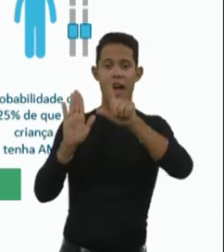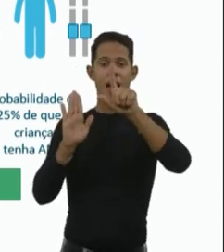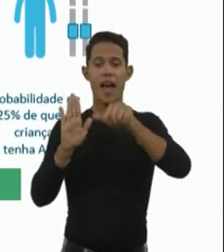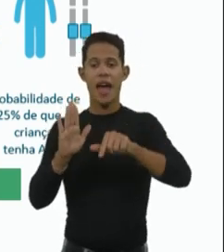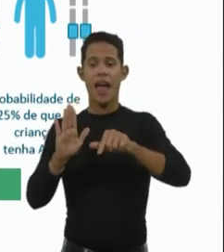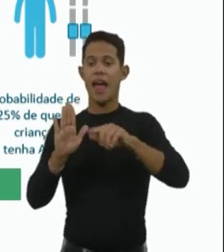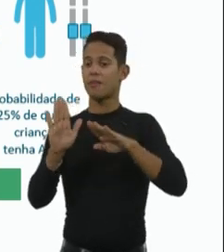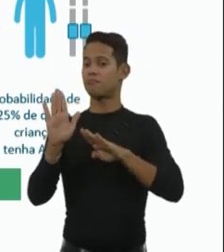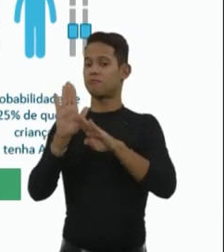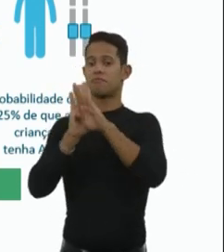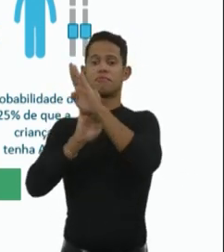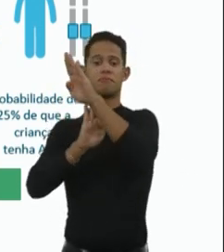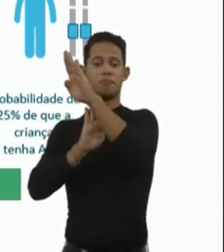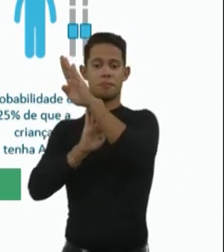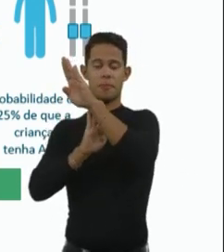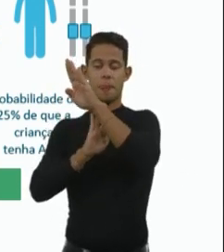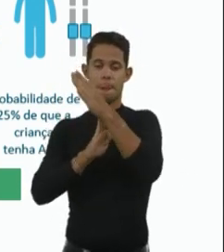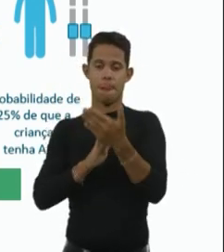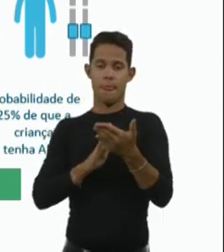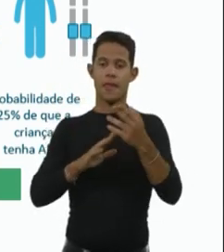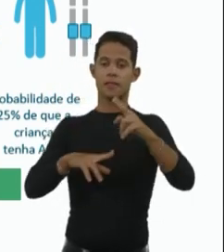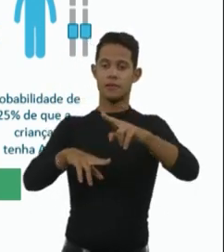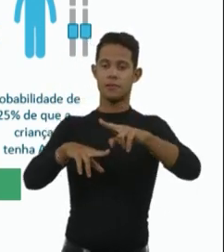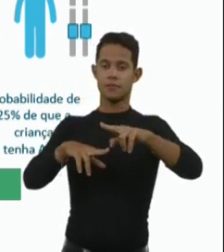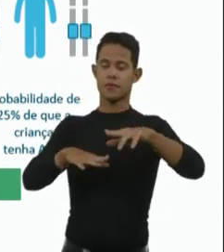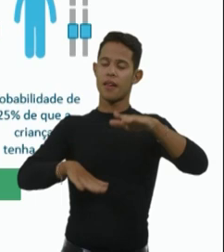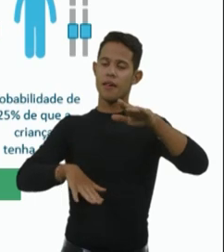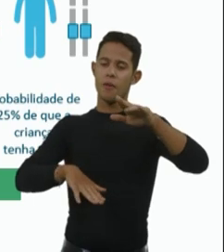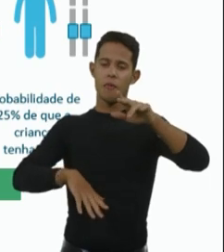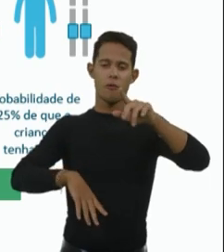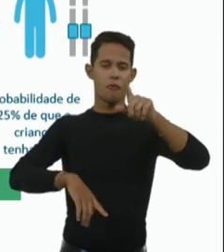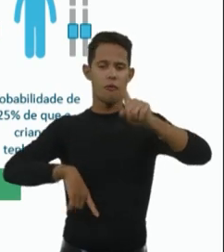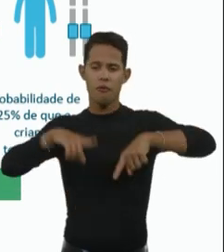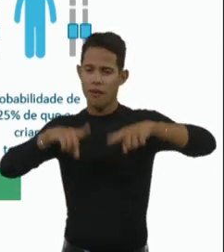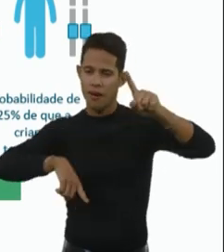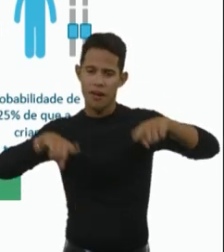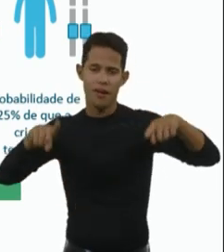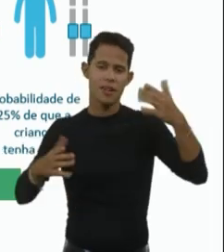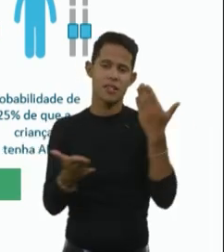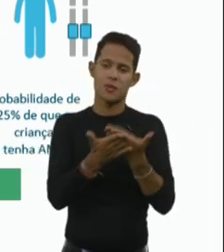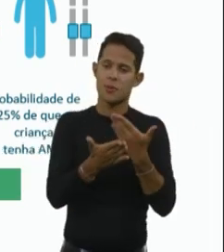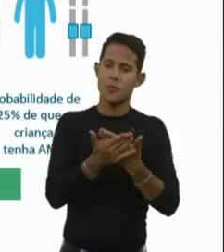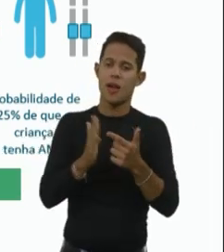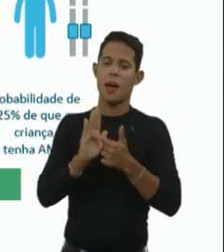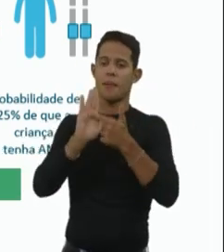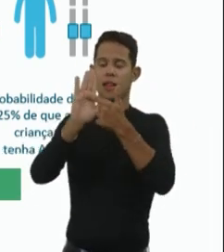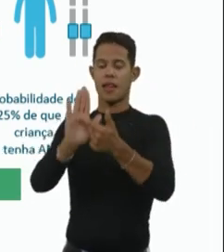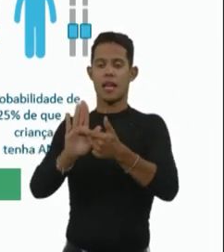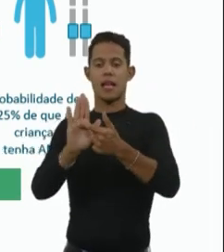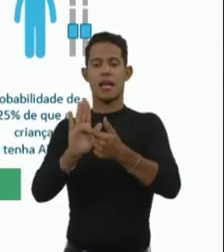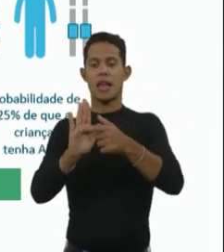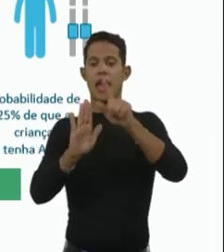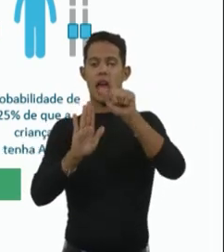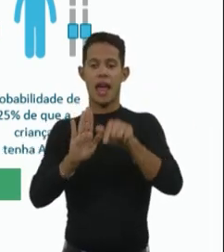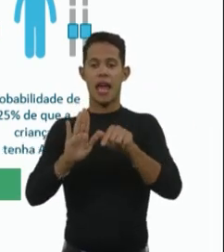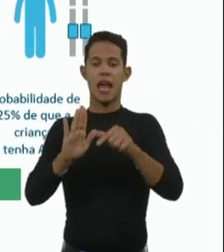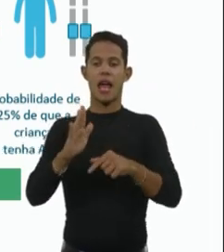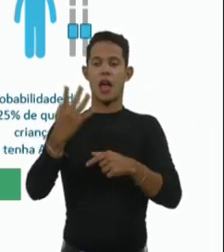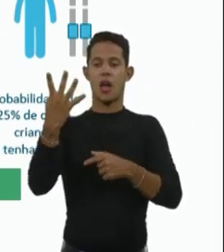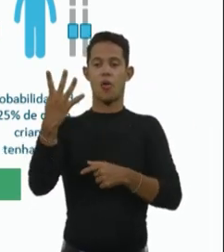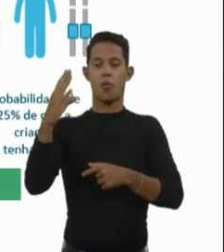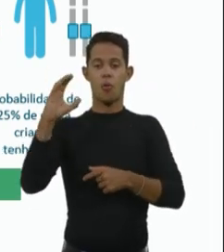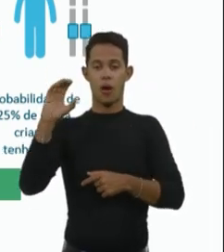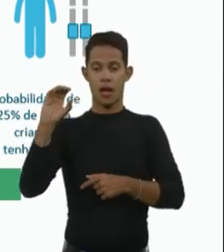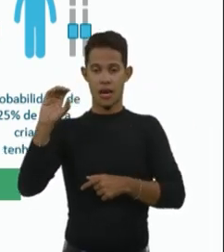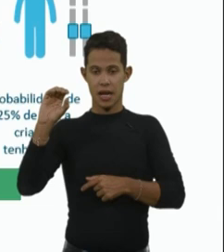elevada. Então, vários estudos de prevalência de portadores já mostram que a frequência é um para cada 40 a